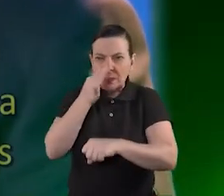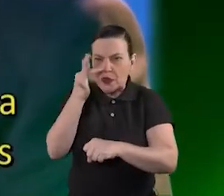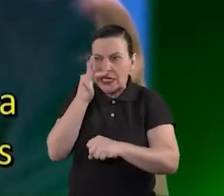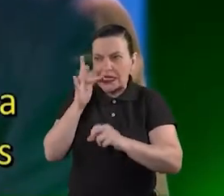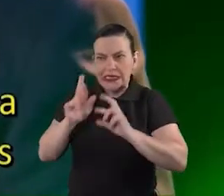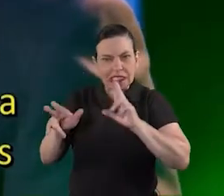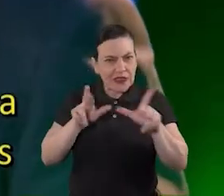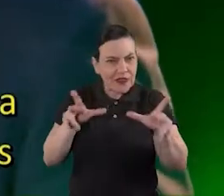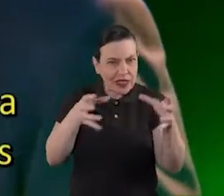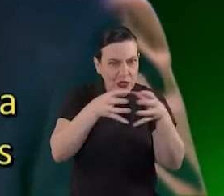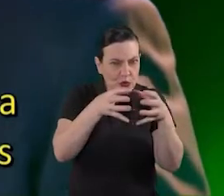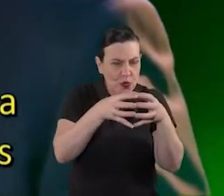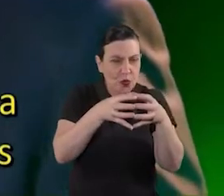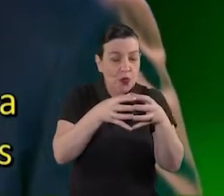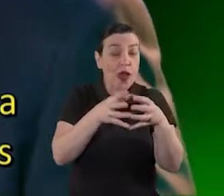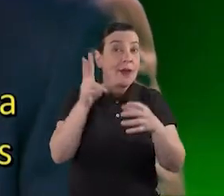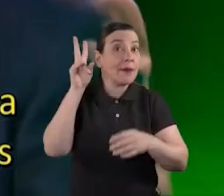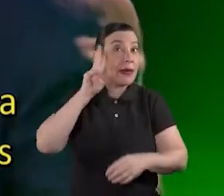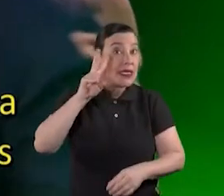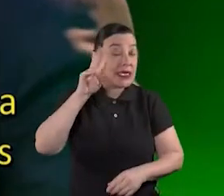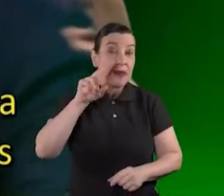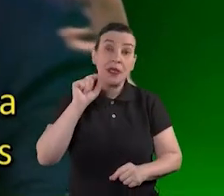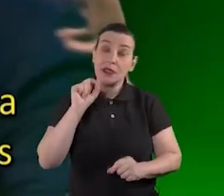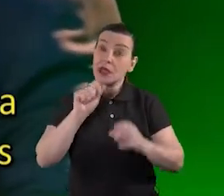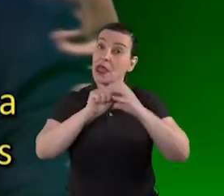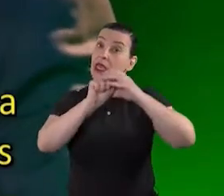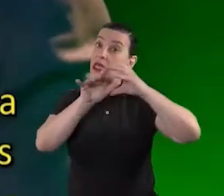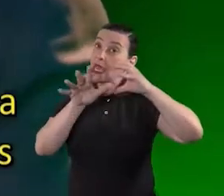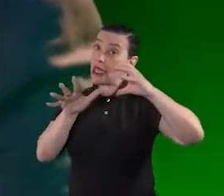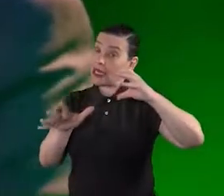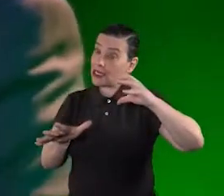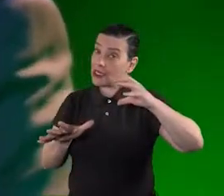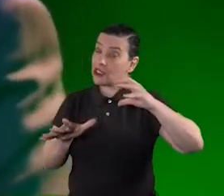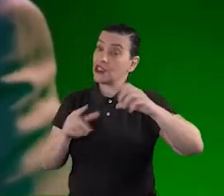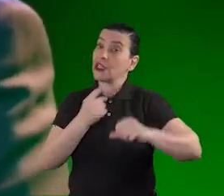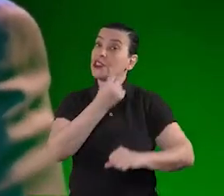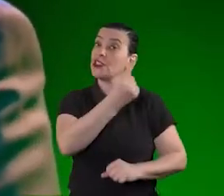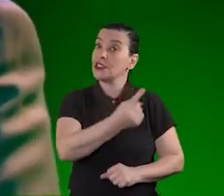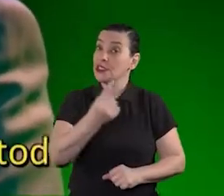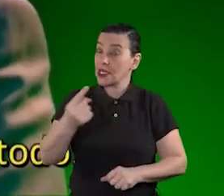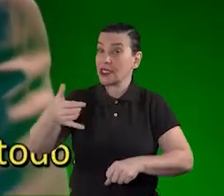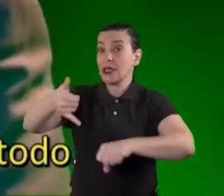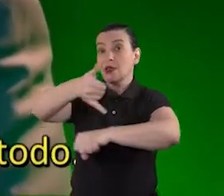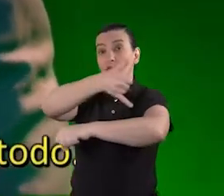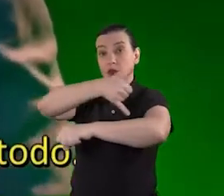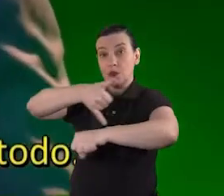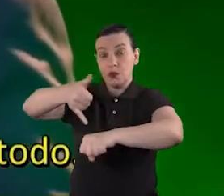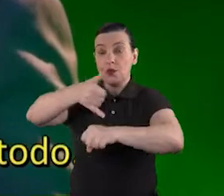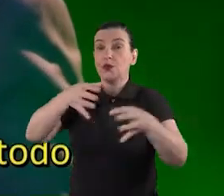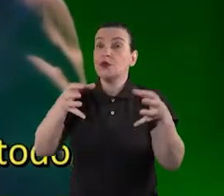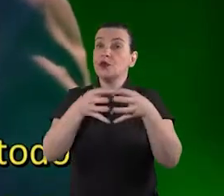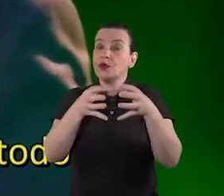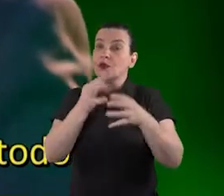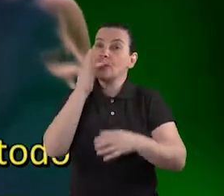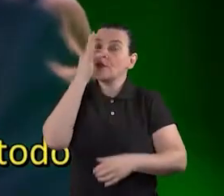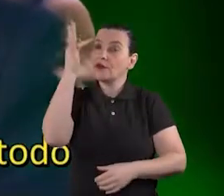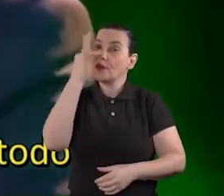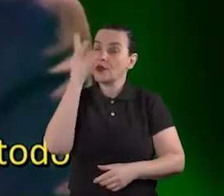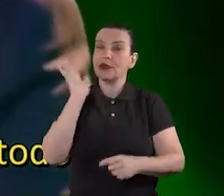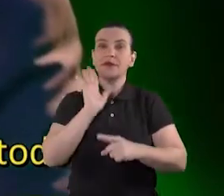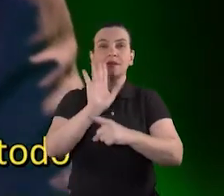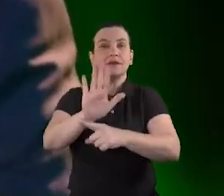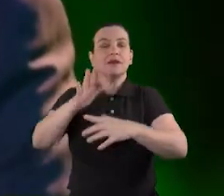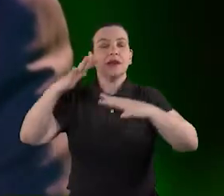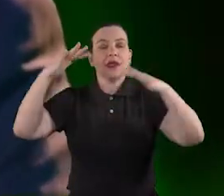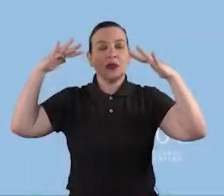em um mix no entanto, lembre-se de que é uma característica de quase todos os óleos da categoria floral serem relaxantes para o